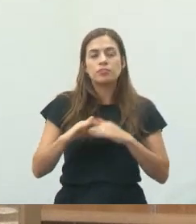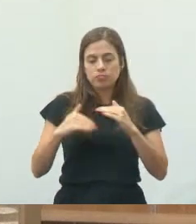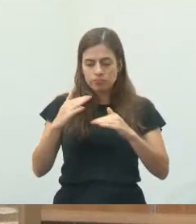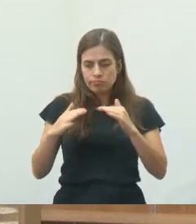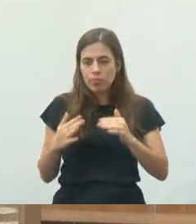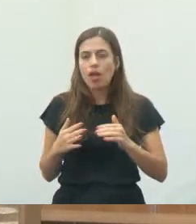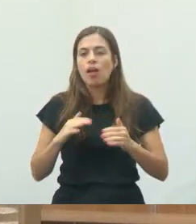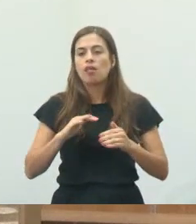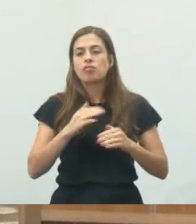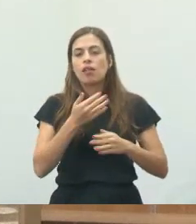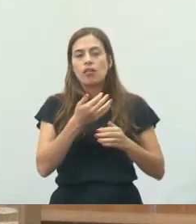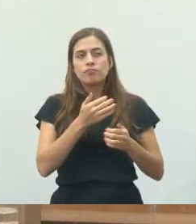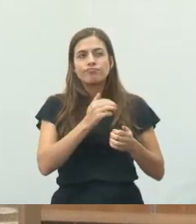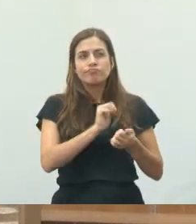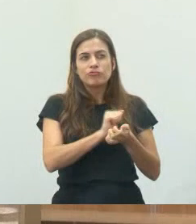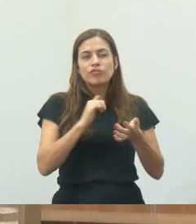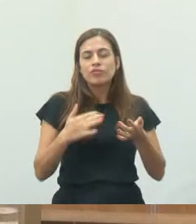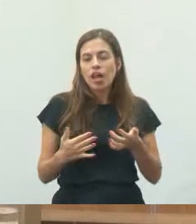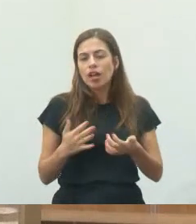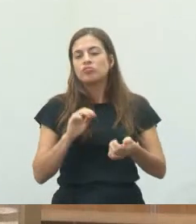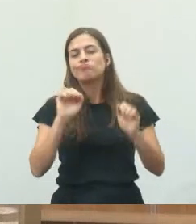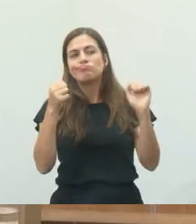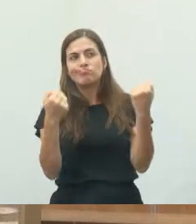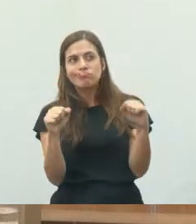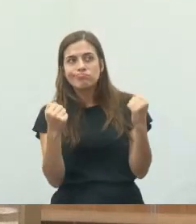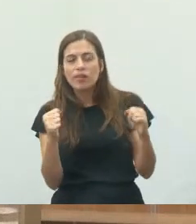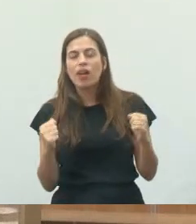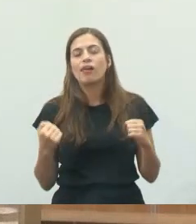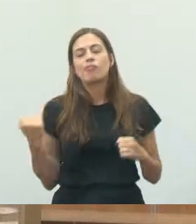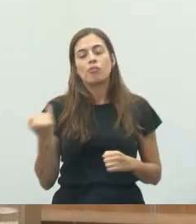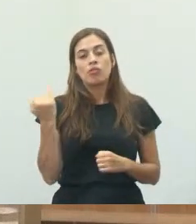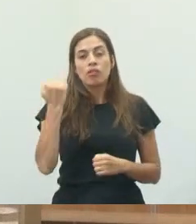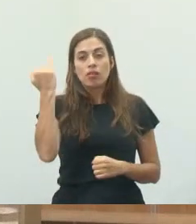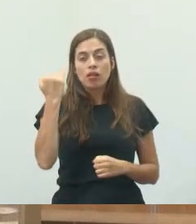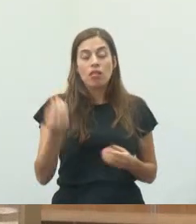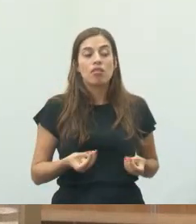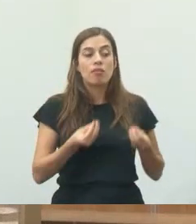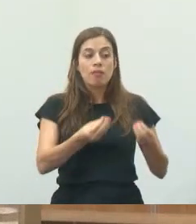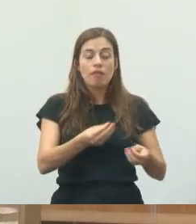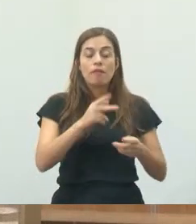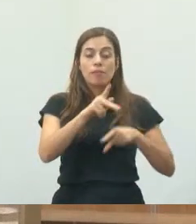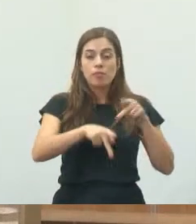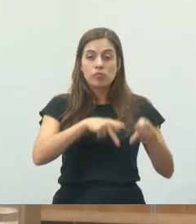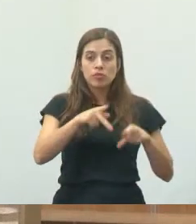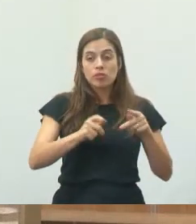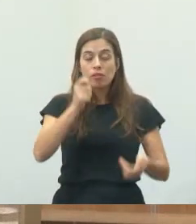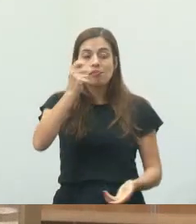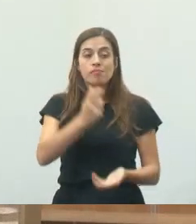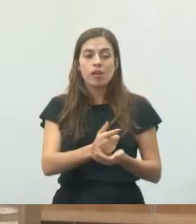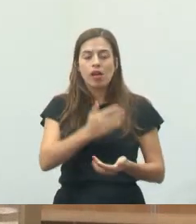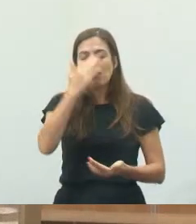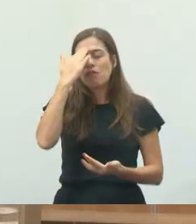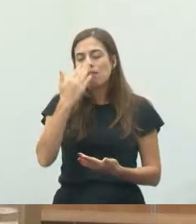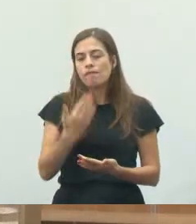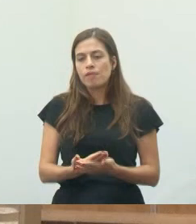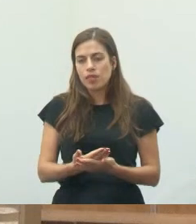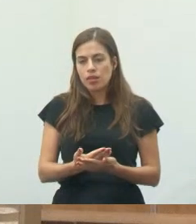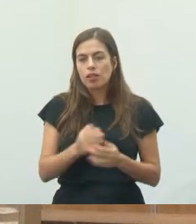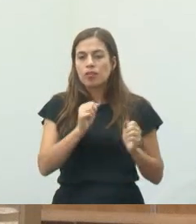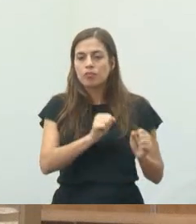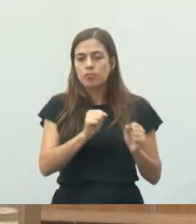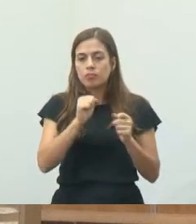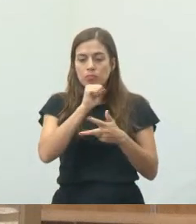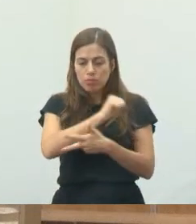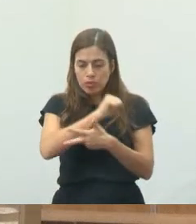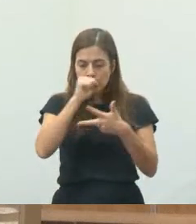é fundamental que a gente devolva para a população aquilo que a população paga e confia no poder